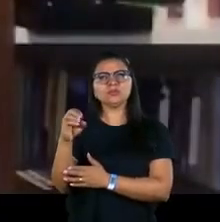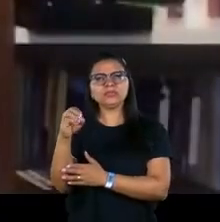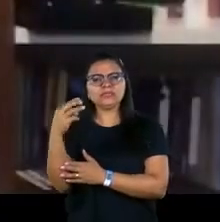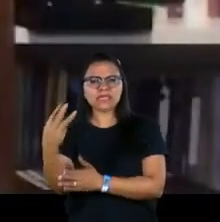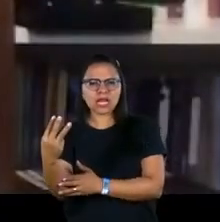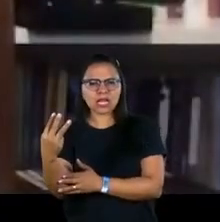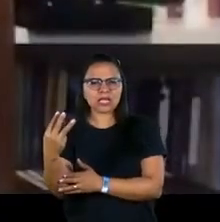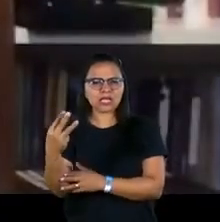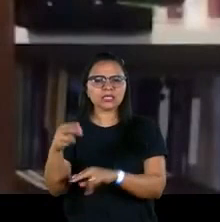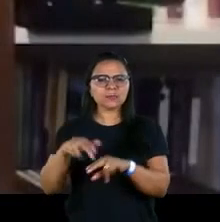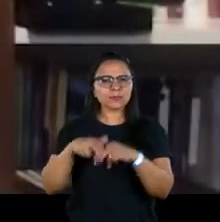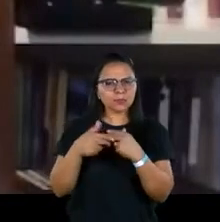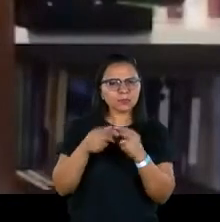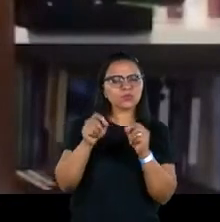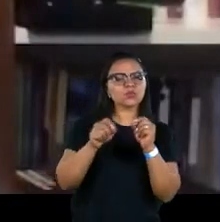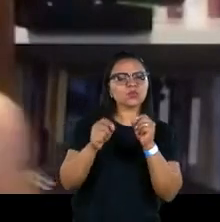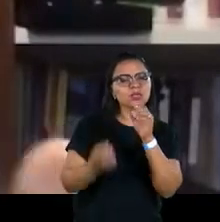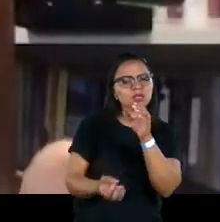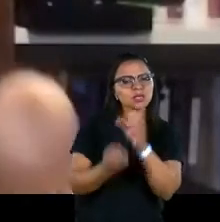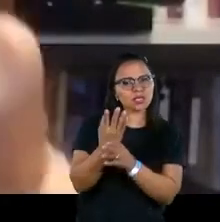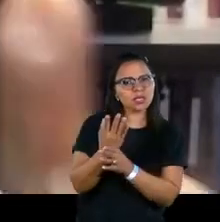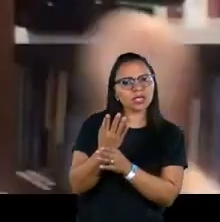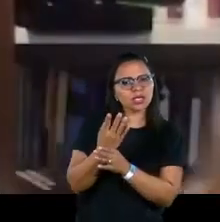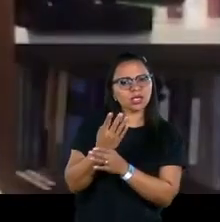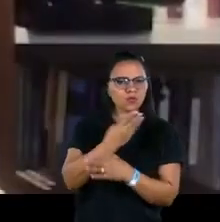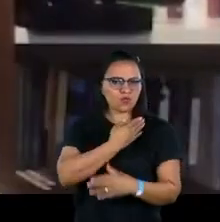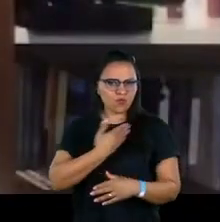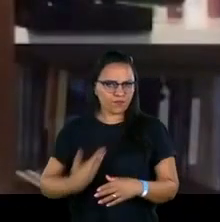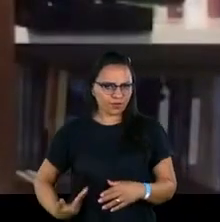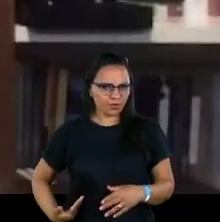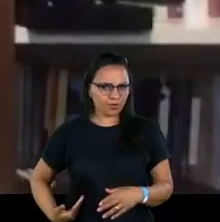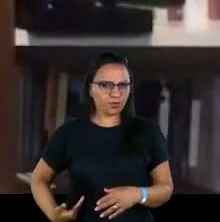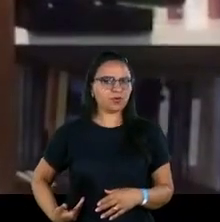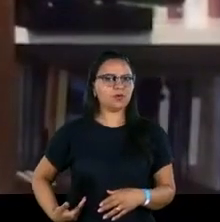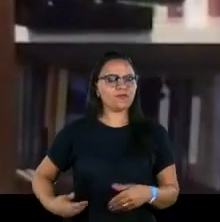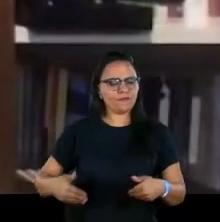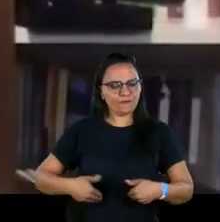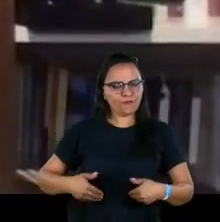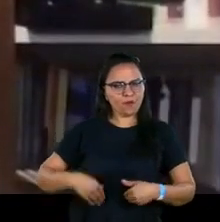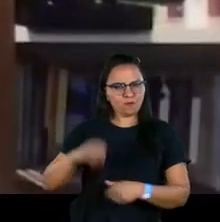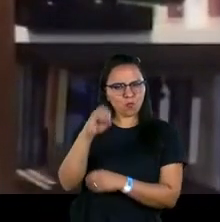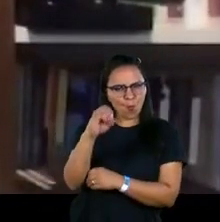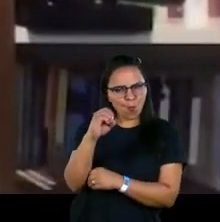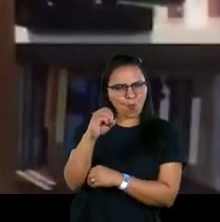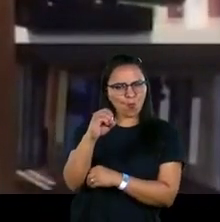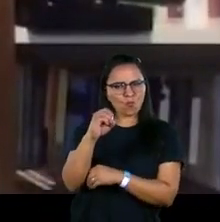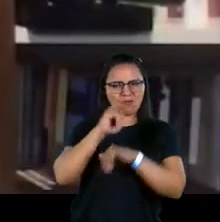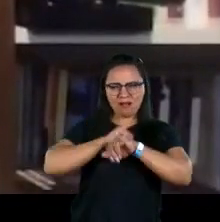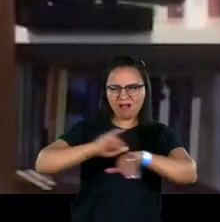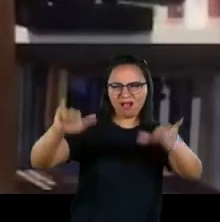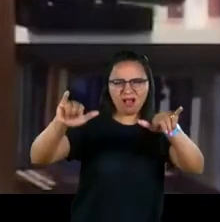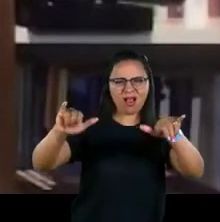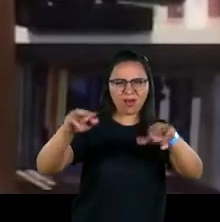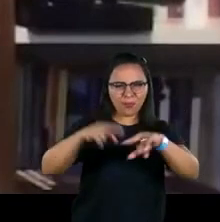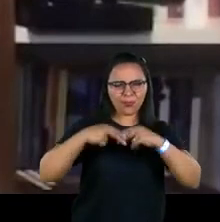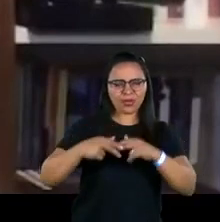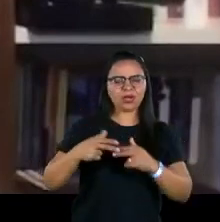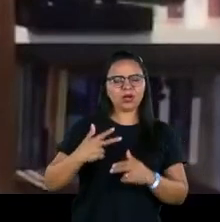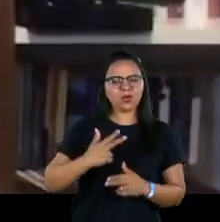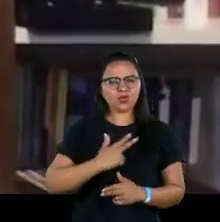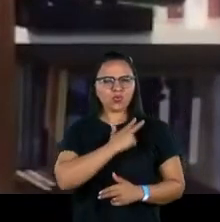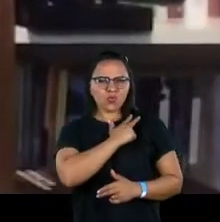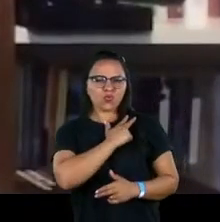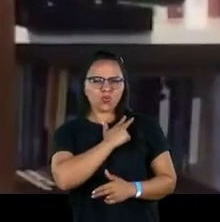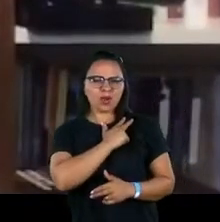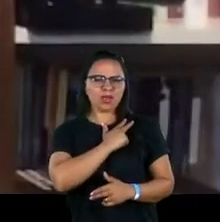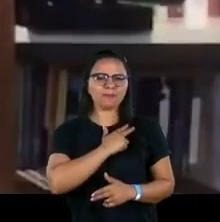pelo fato de termos criado no governo brasileiro Fome Zero, aquela campanha do governo Lula, aquilo tudo